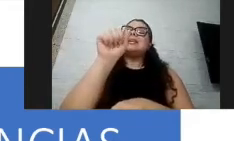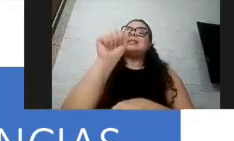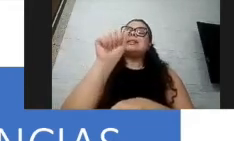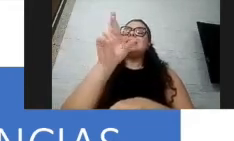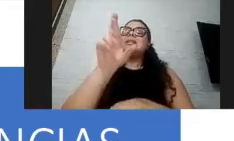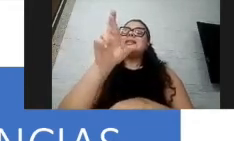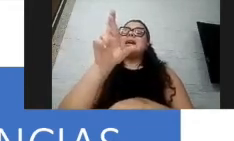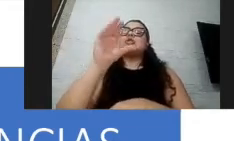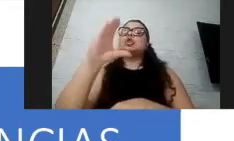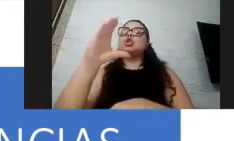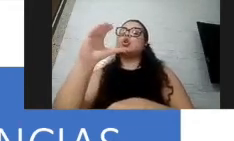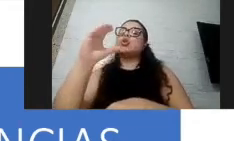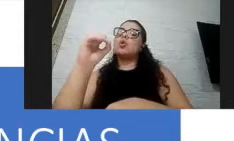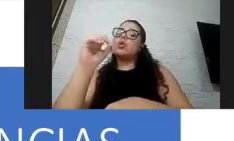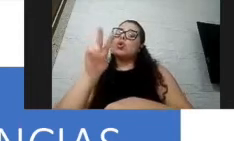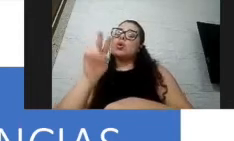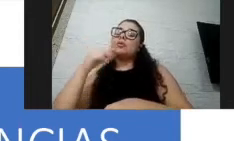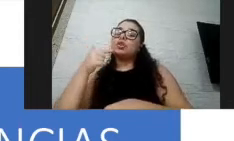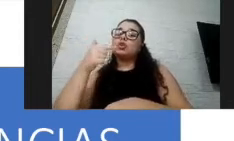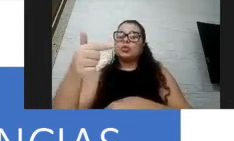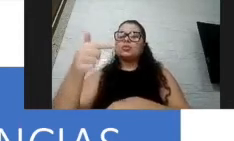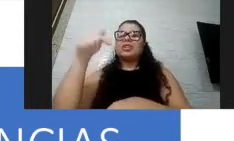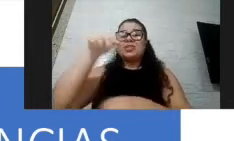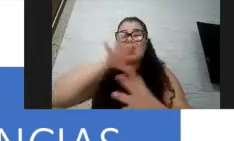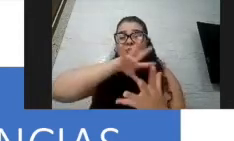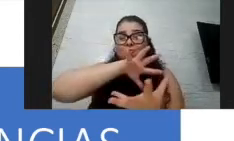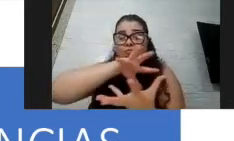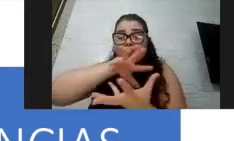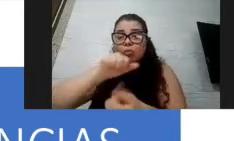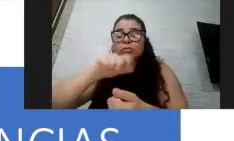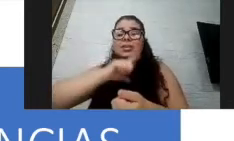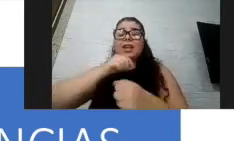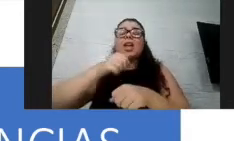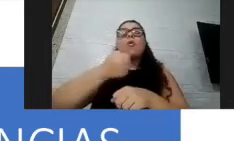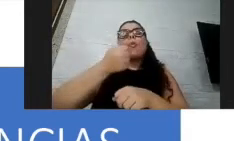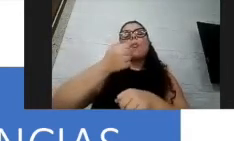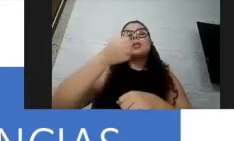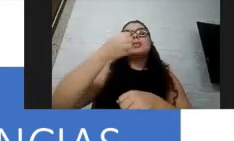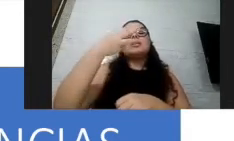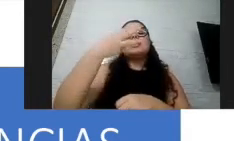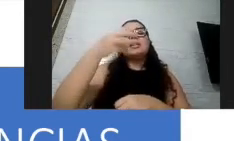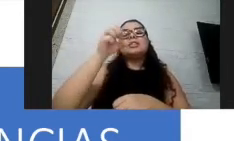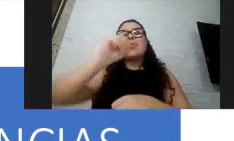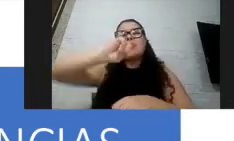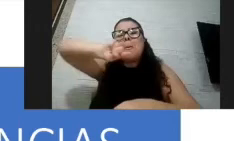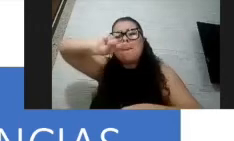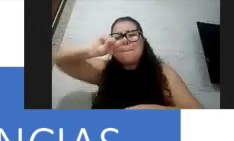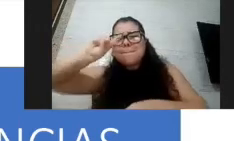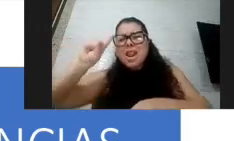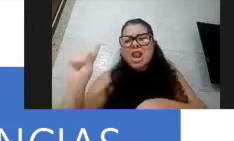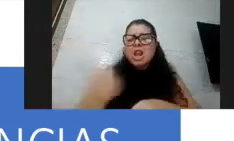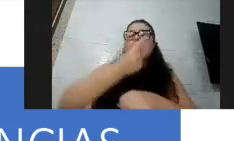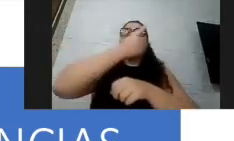mundo, a gente já tem quase 38 milhões de casos com 26 milhões de